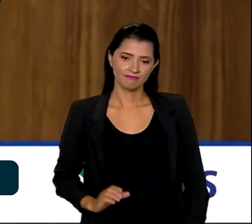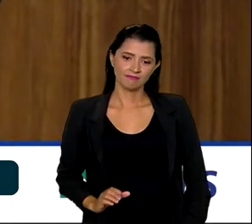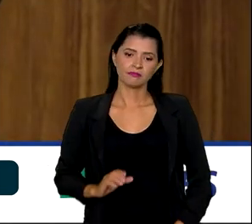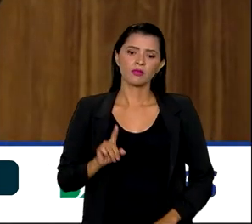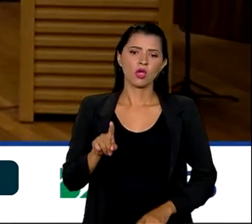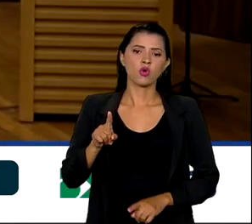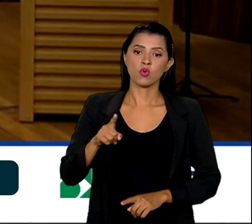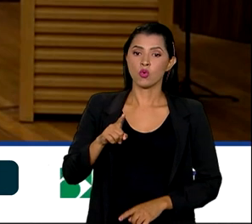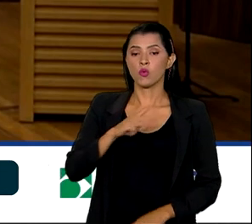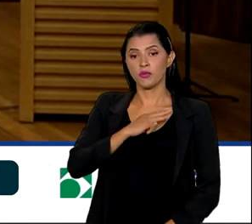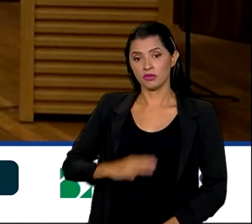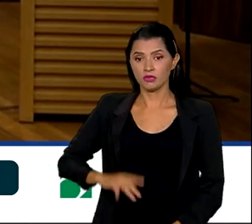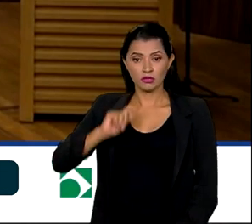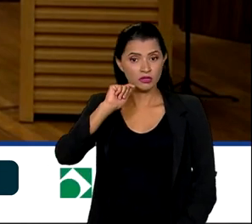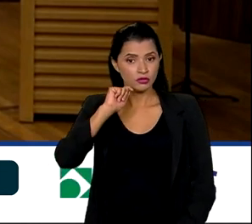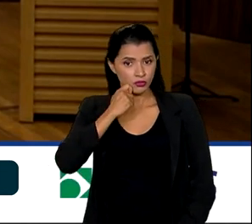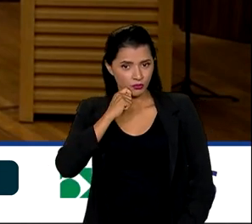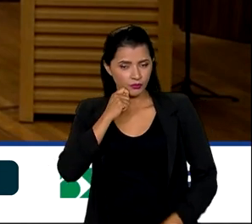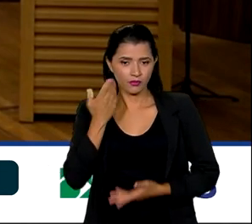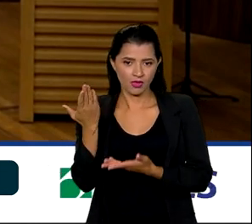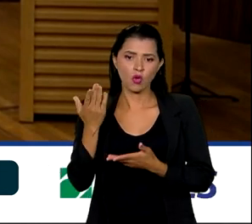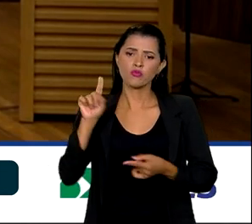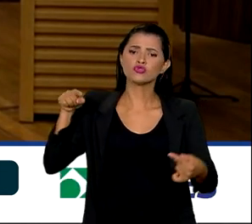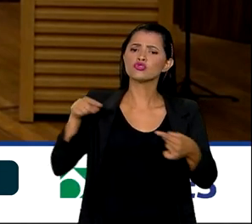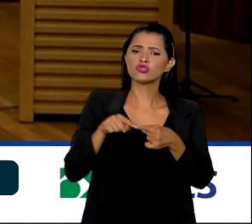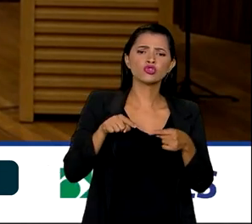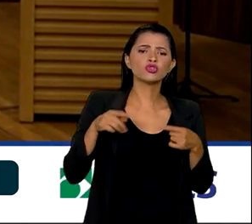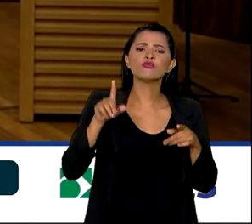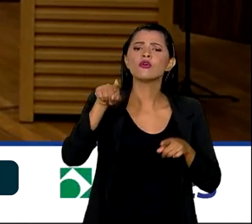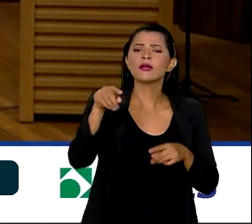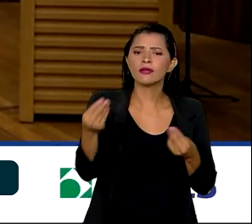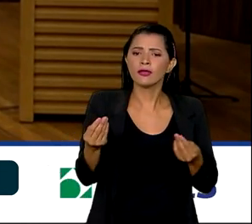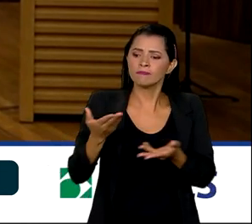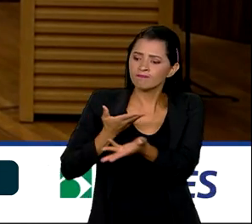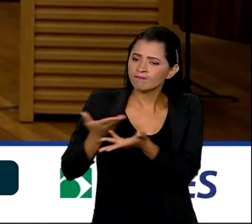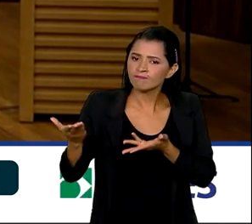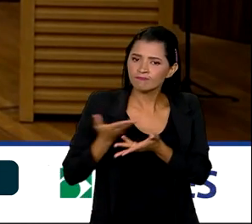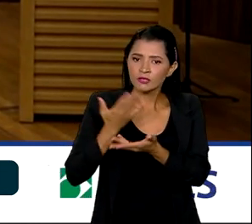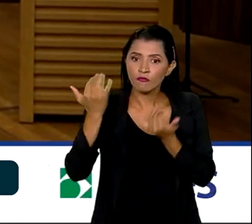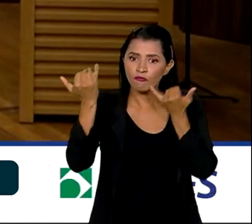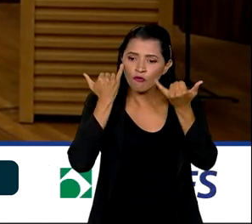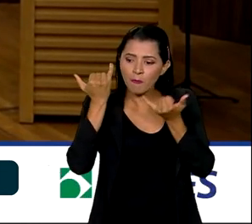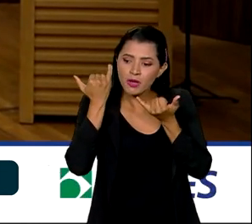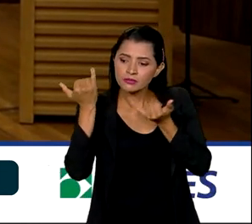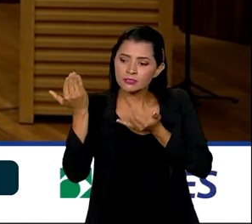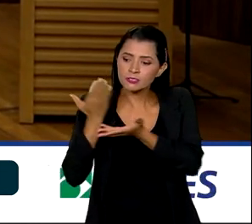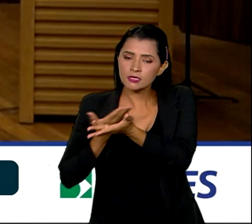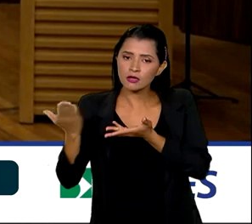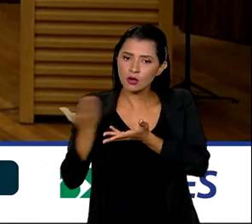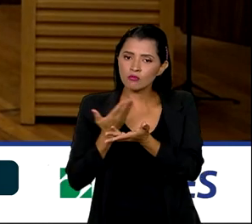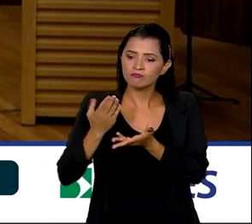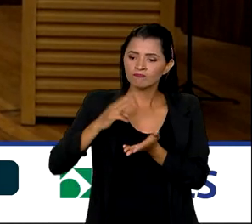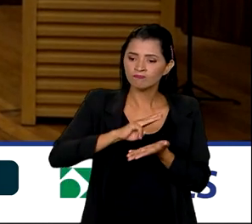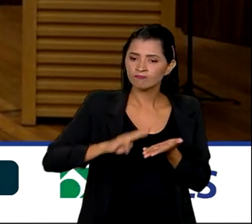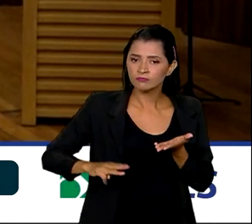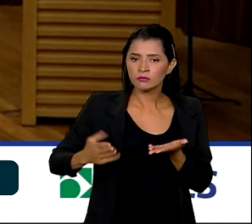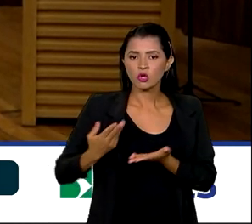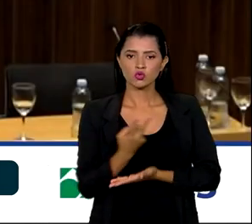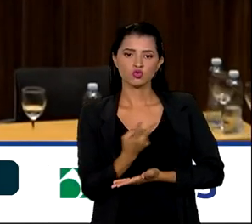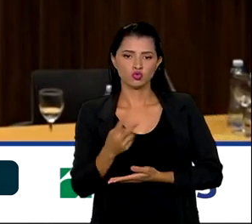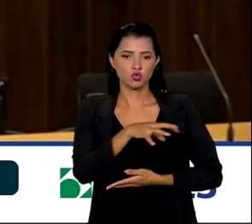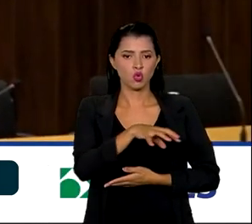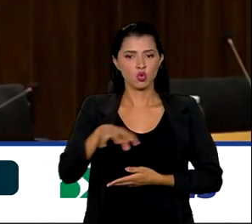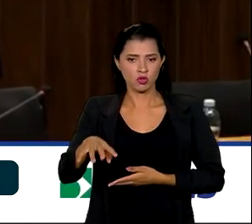Segundo o ministro, Silvio Almeida, um dos objetivos é compartilhar informações e metodologias entre os dois